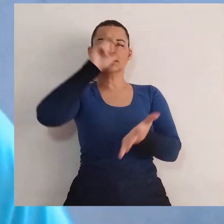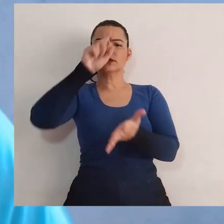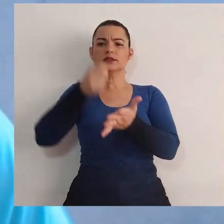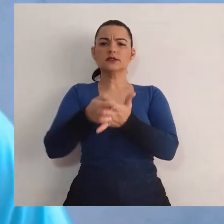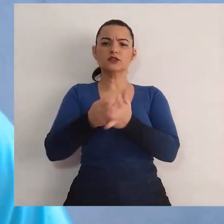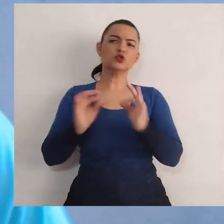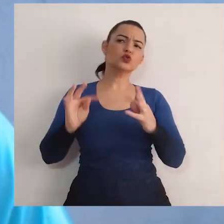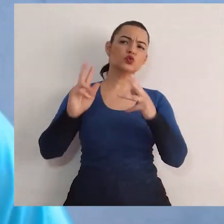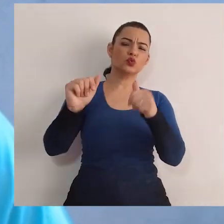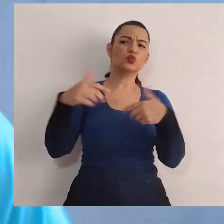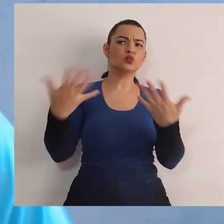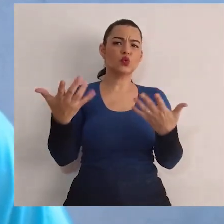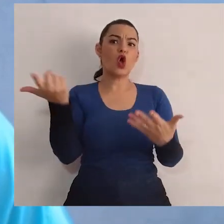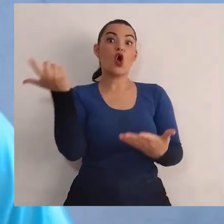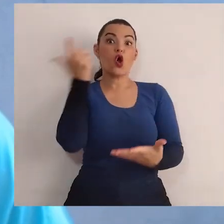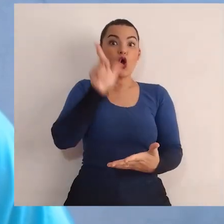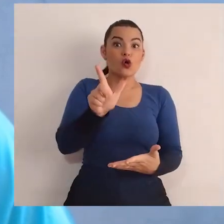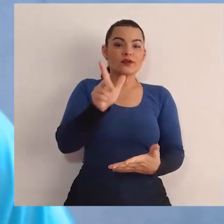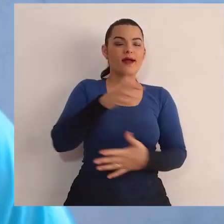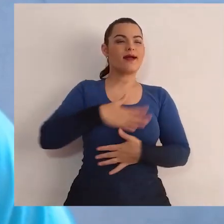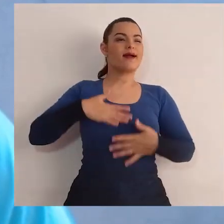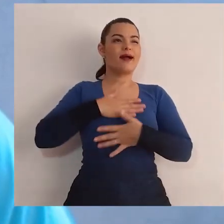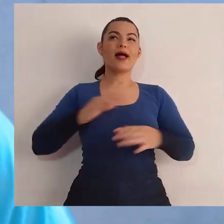conseguem agradar todo mundo?